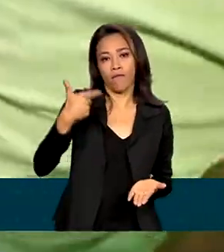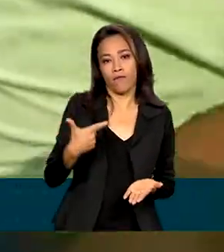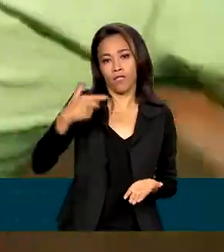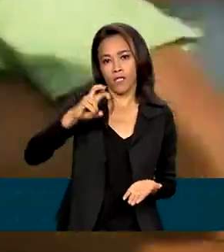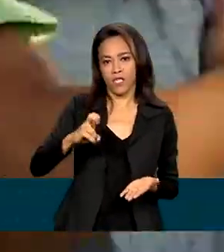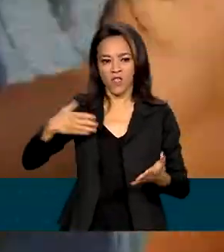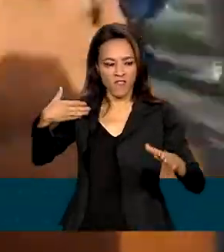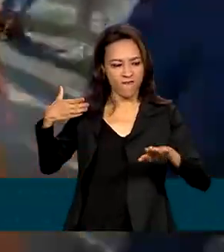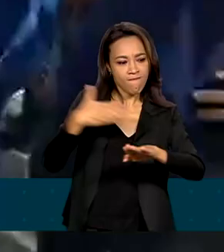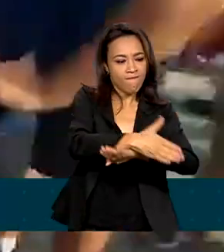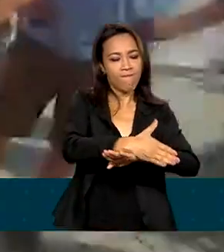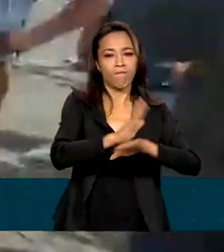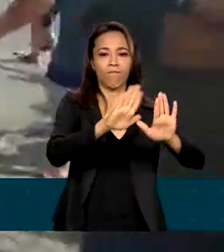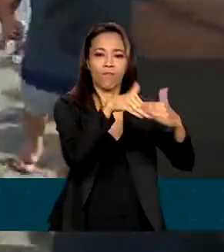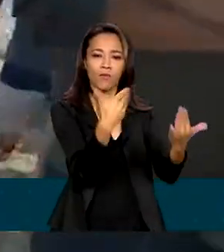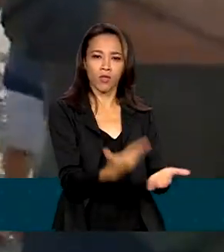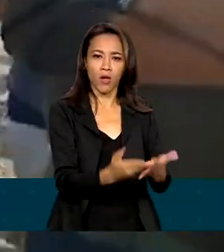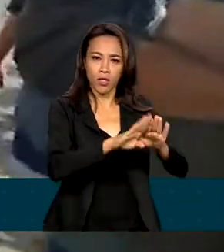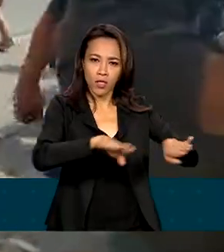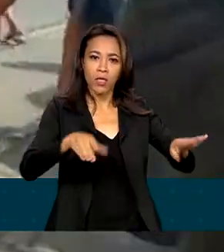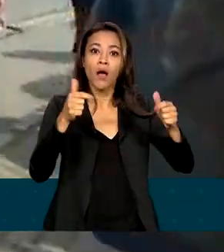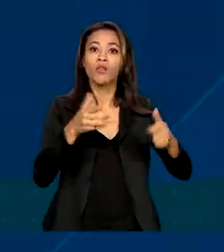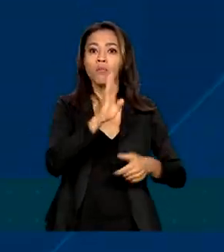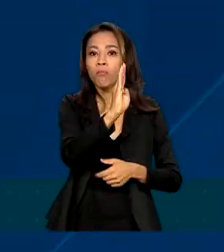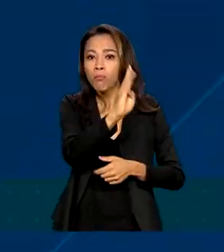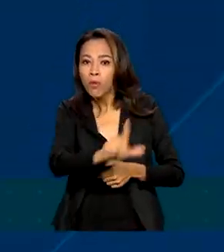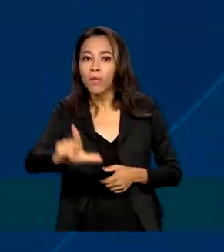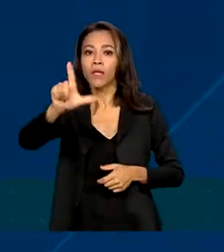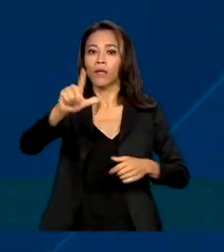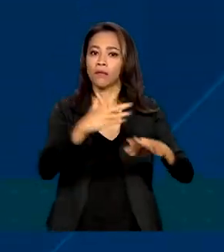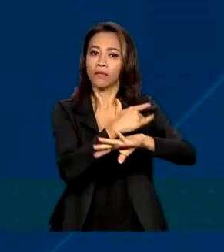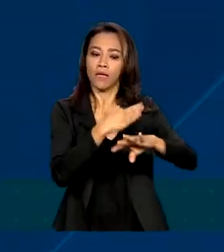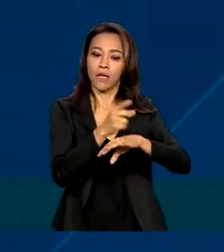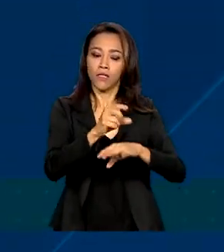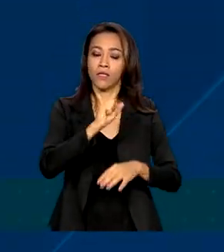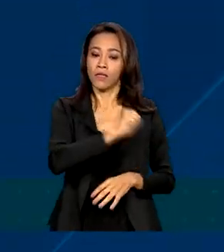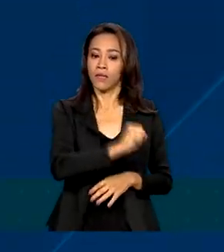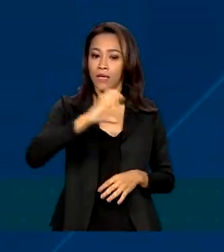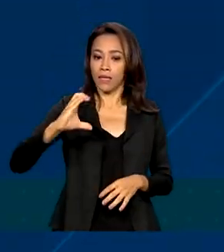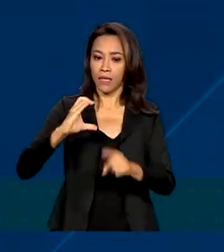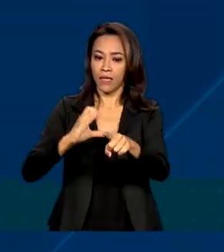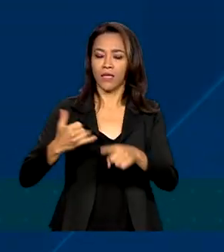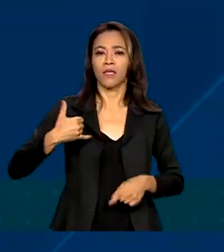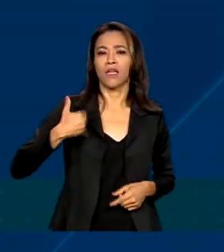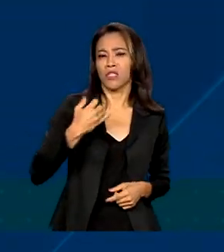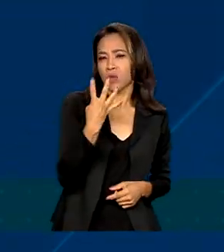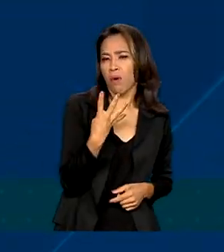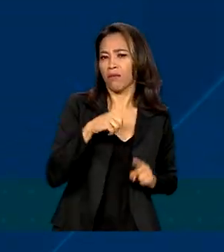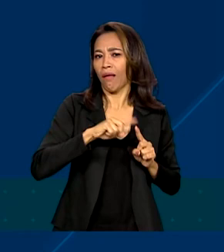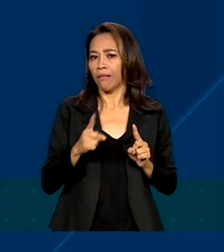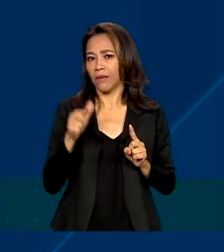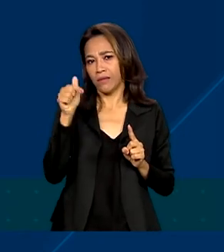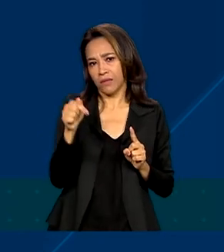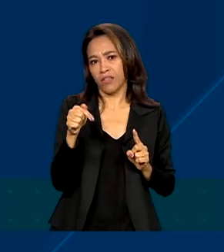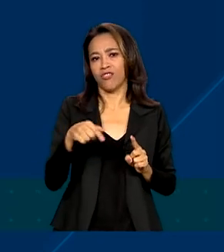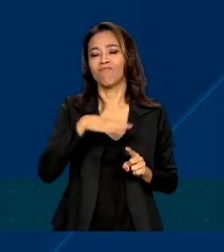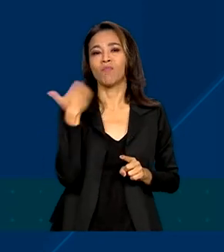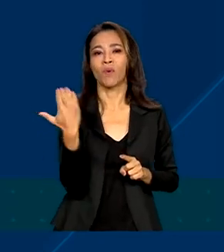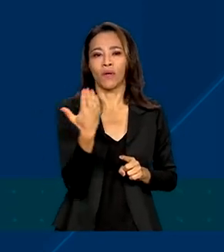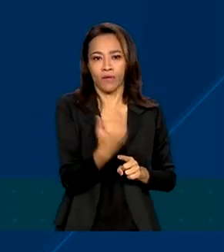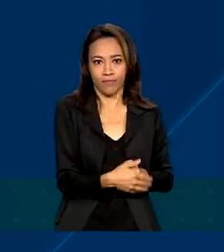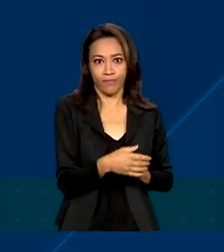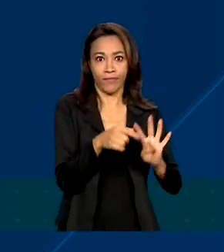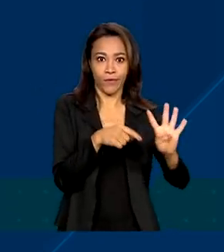invadiu uma creche em Blumenau, Santa Catarina, e assassinou quatro crianças com idades entre 4 e 7 anos. Outras cinco